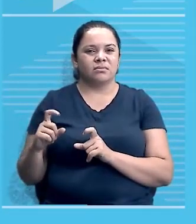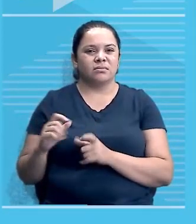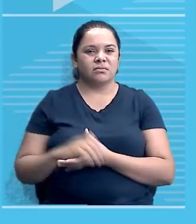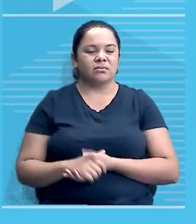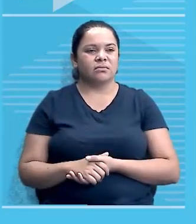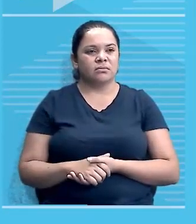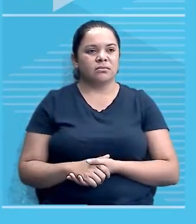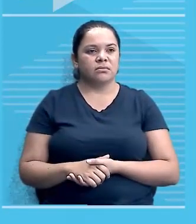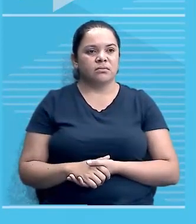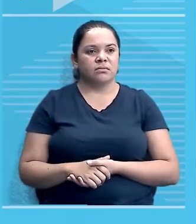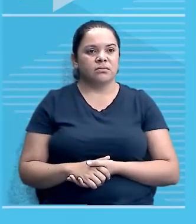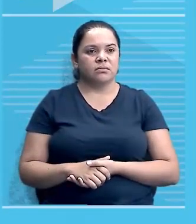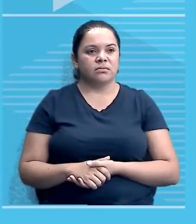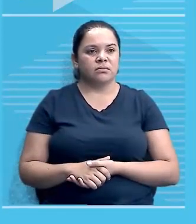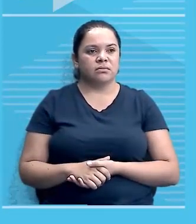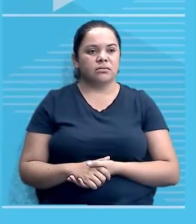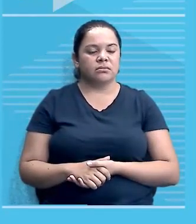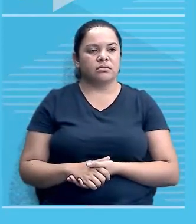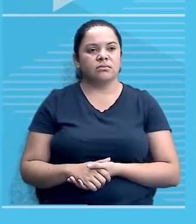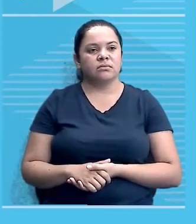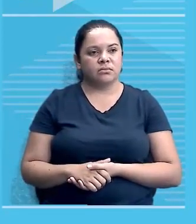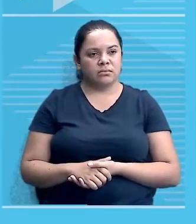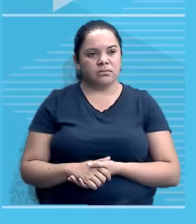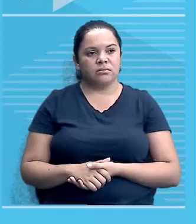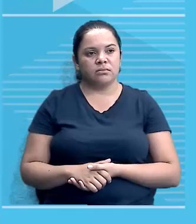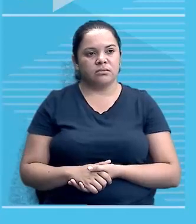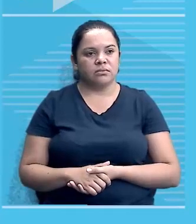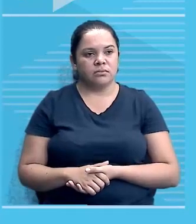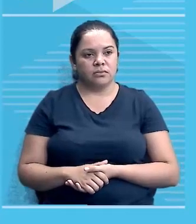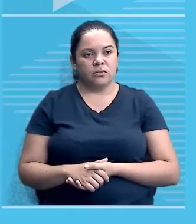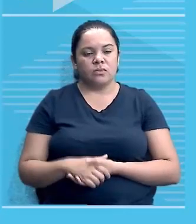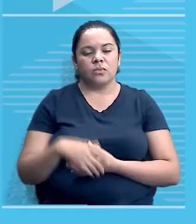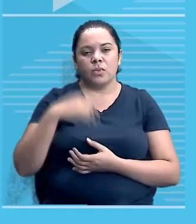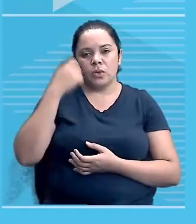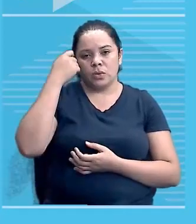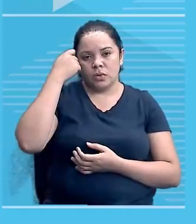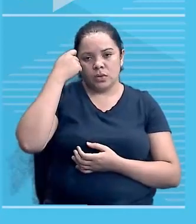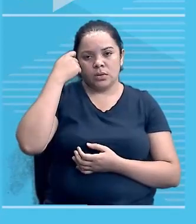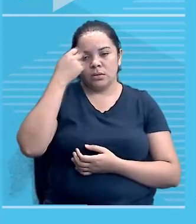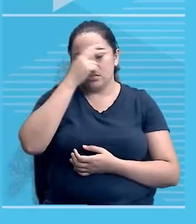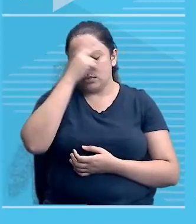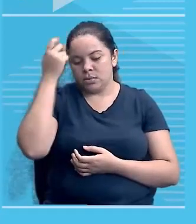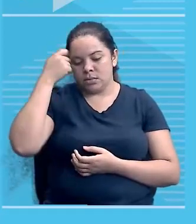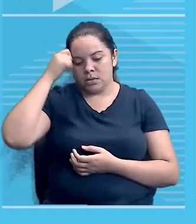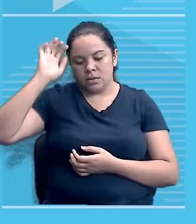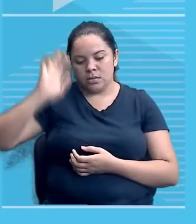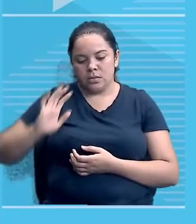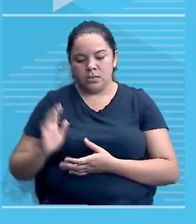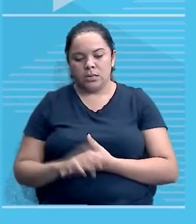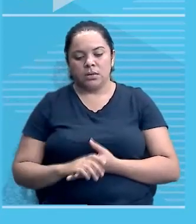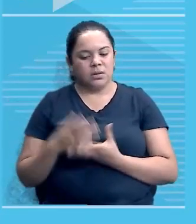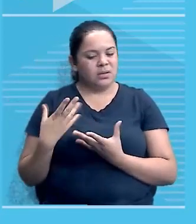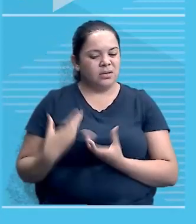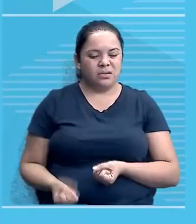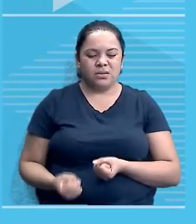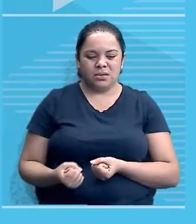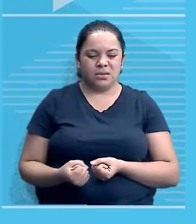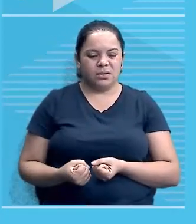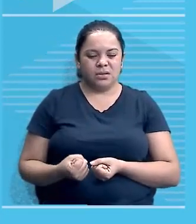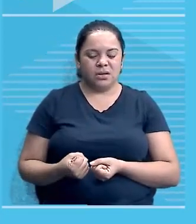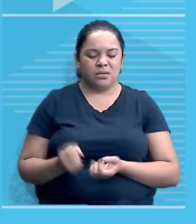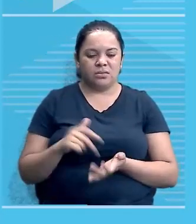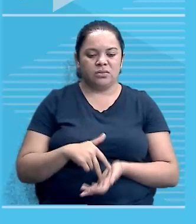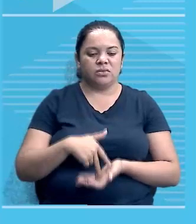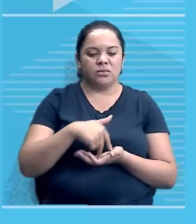rebelavam contra o domínio Belga, eles condenavam a cortar as mãos, cortar os pés. Era assim, algo